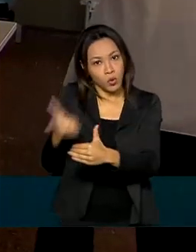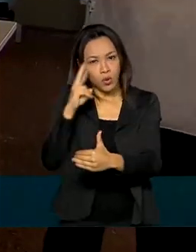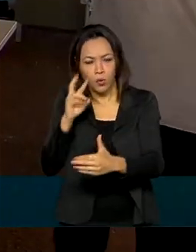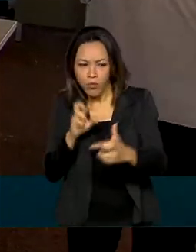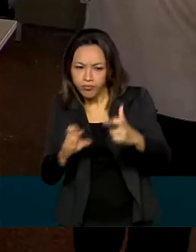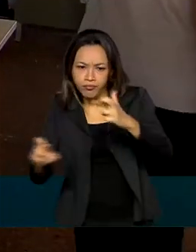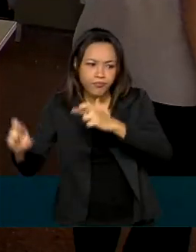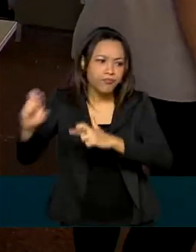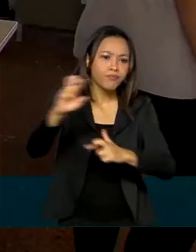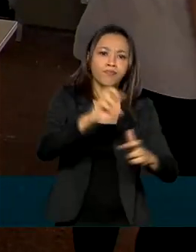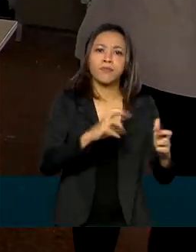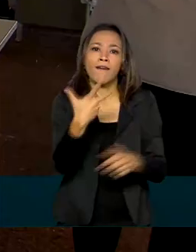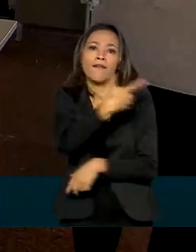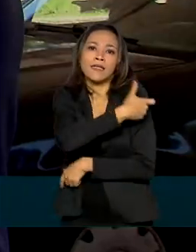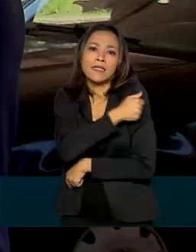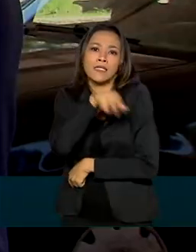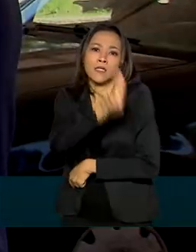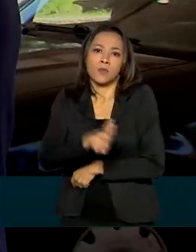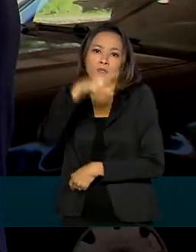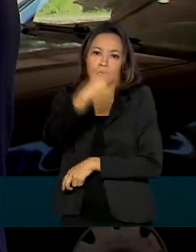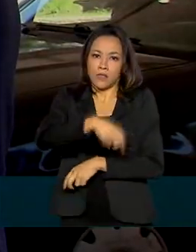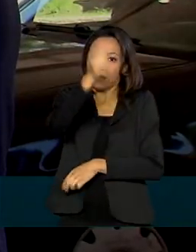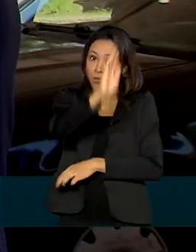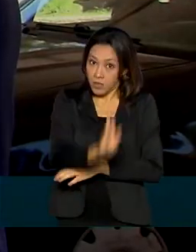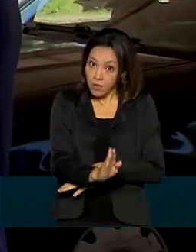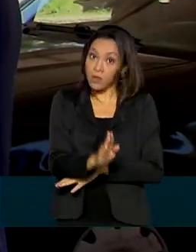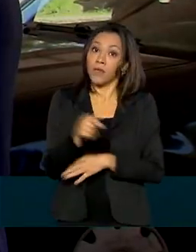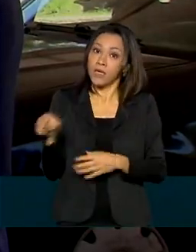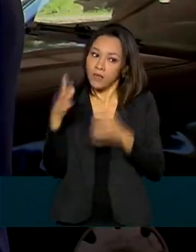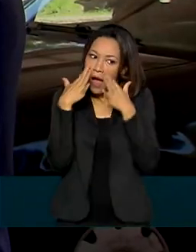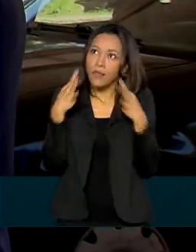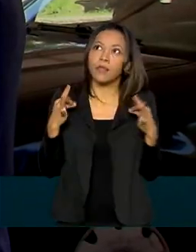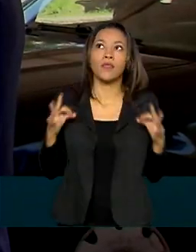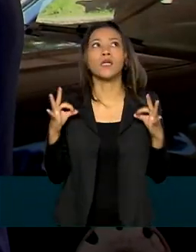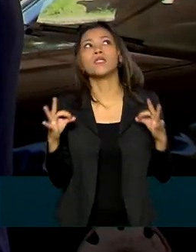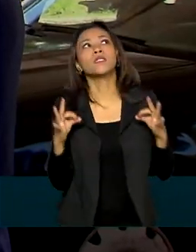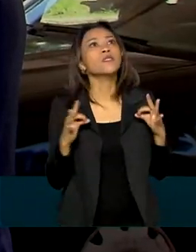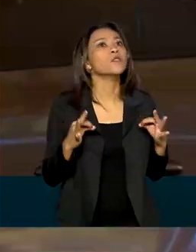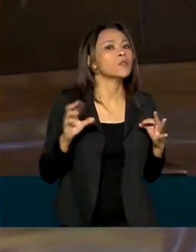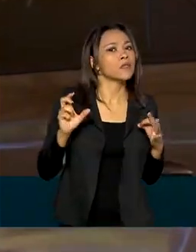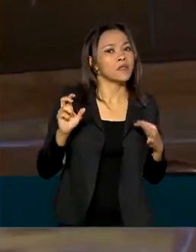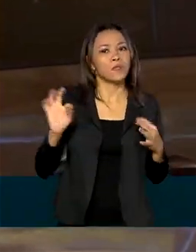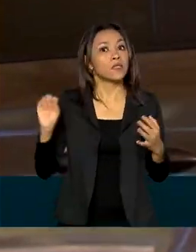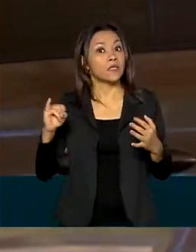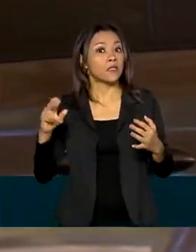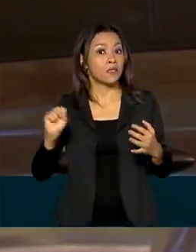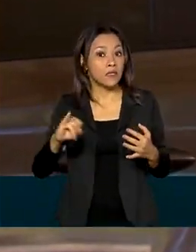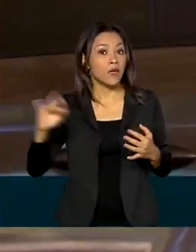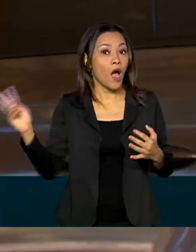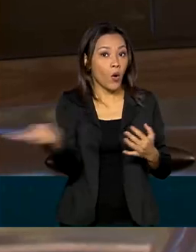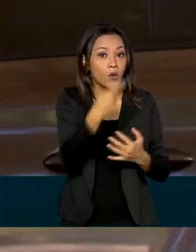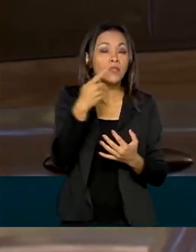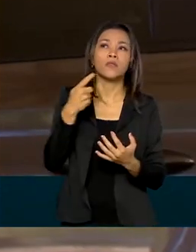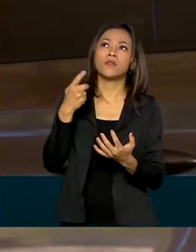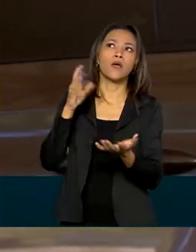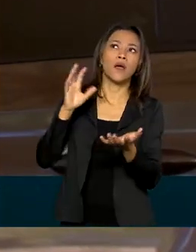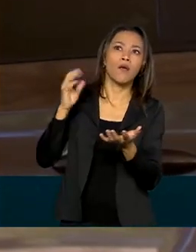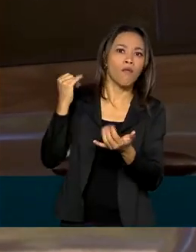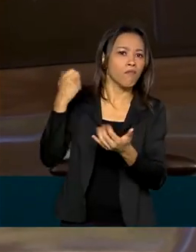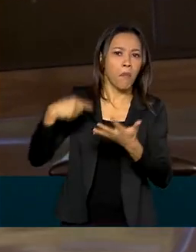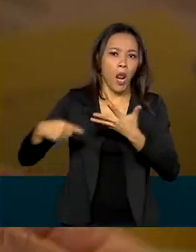contínuo das vacinas aplicadas no país e está atento a todos os casos notificados de eventos